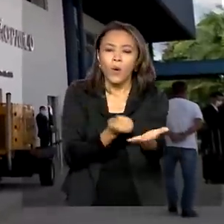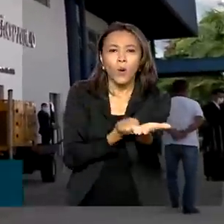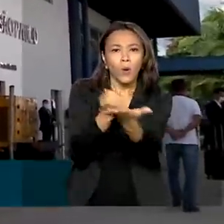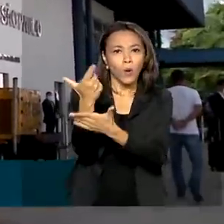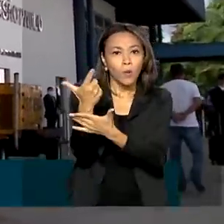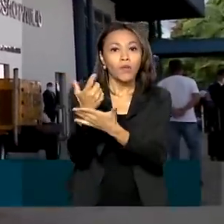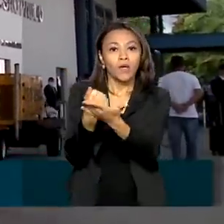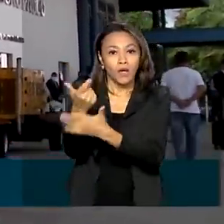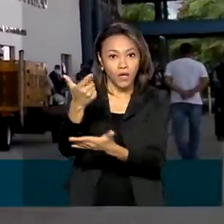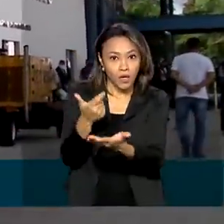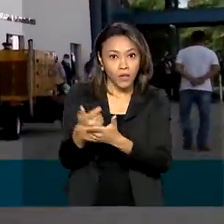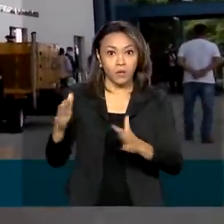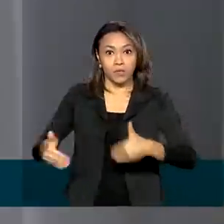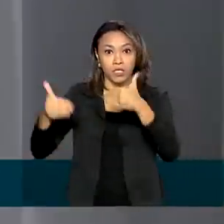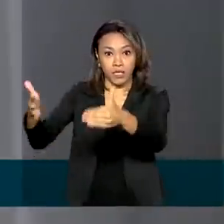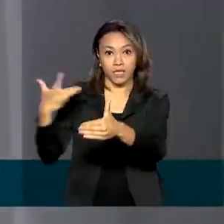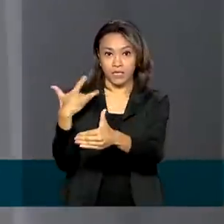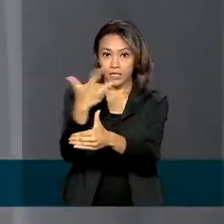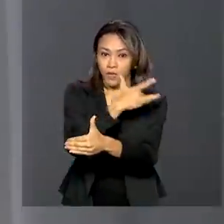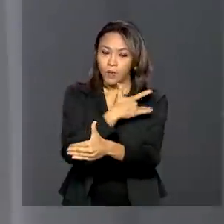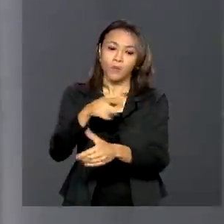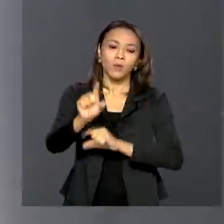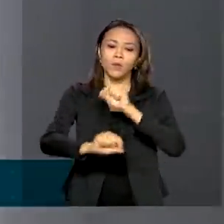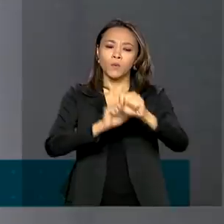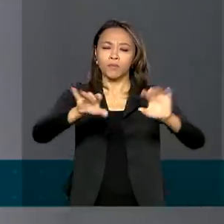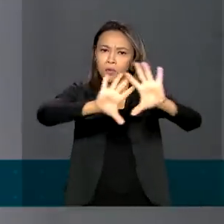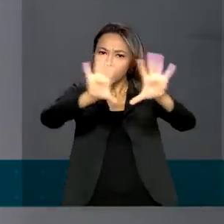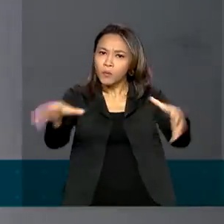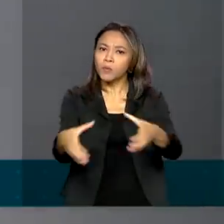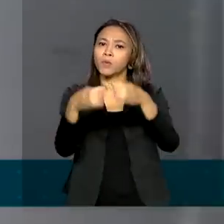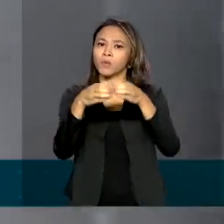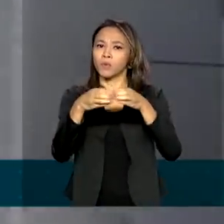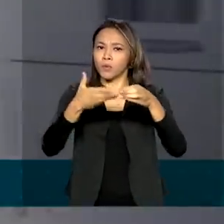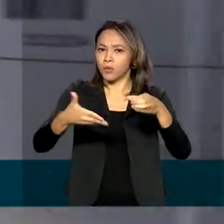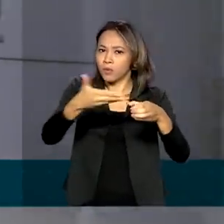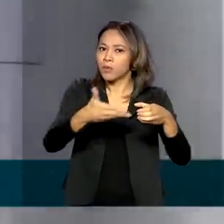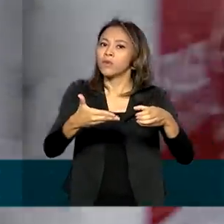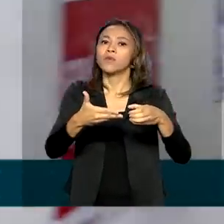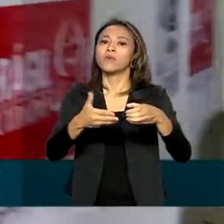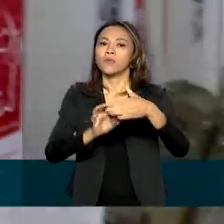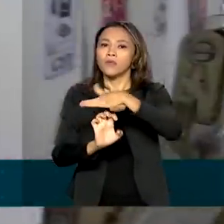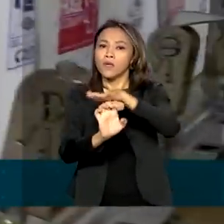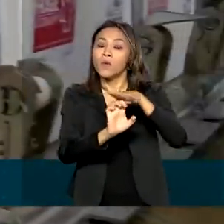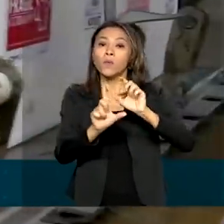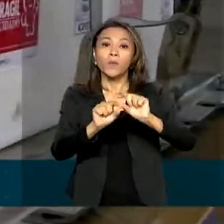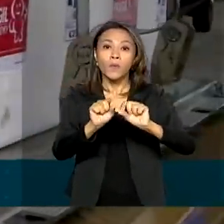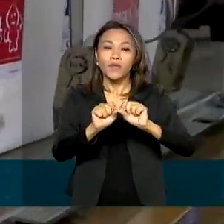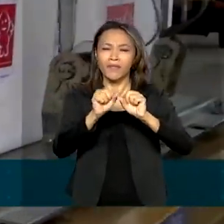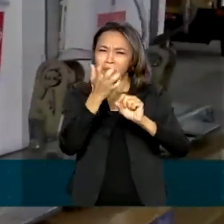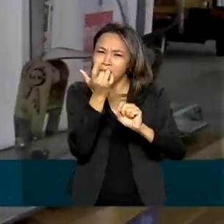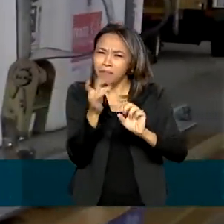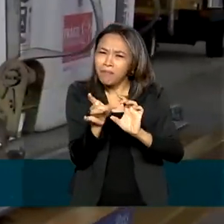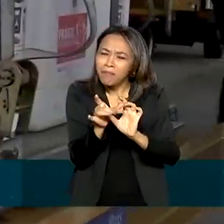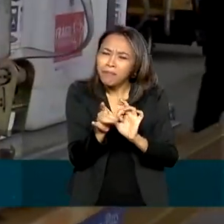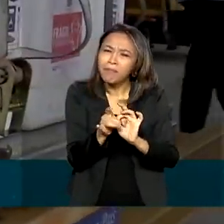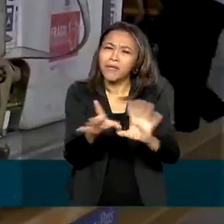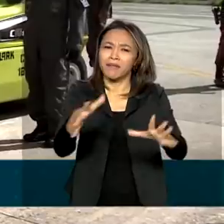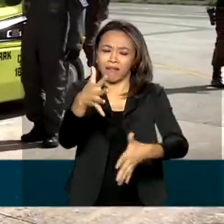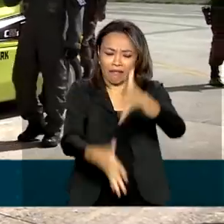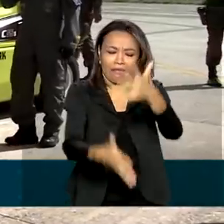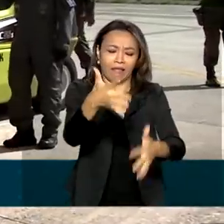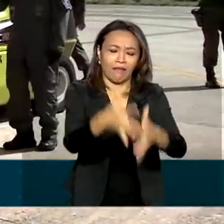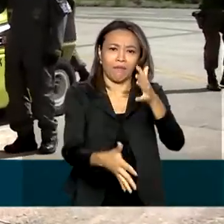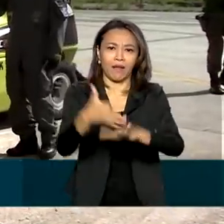Ministério da Saúde por meio do mecanismo COVAX Facility e vai permitir o desembaraço aduaneiro e a